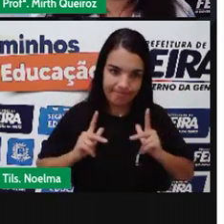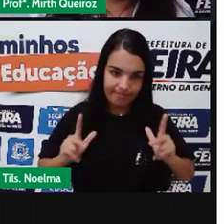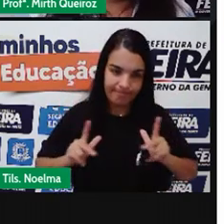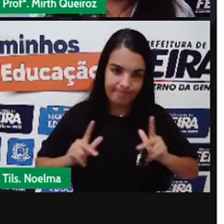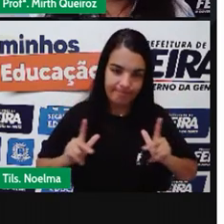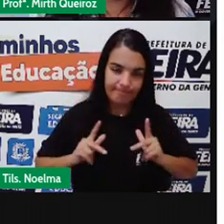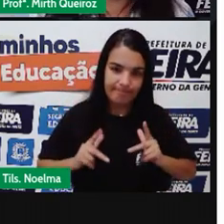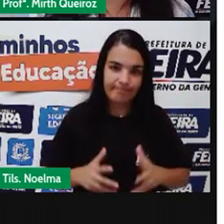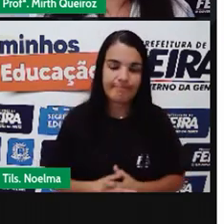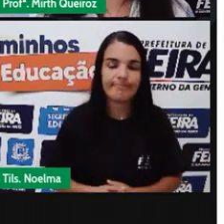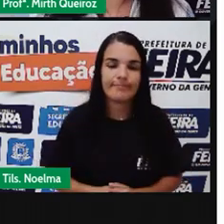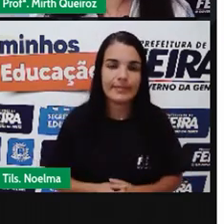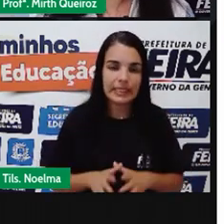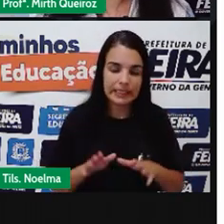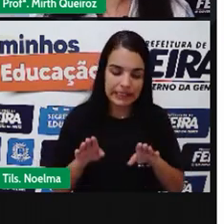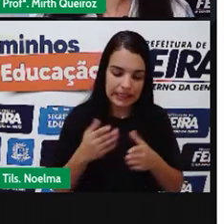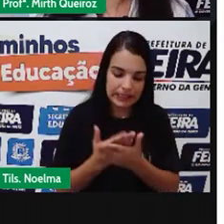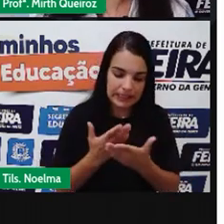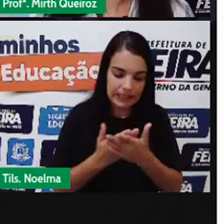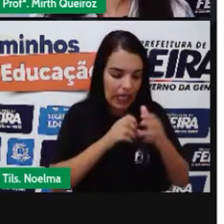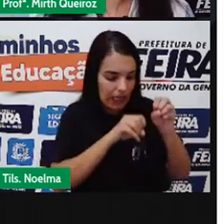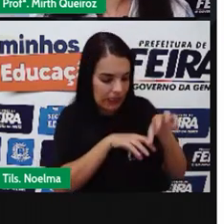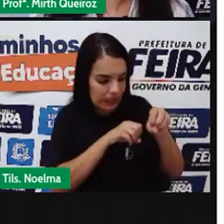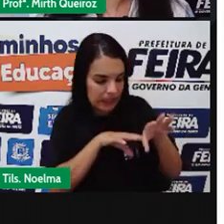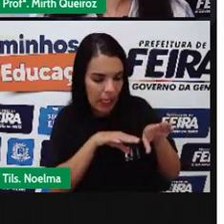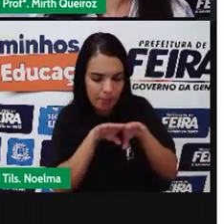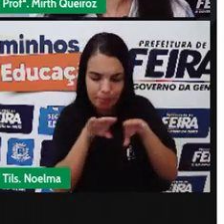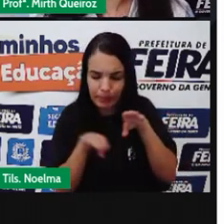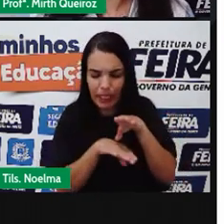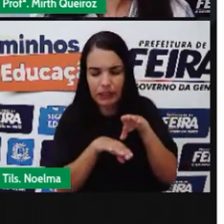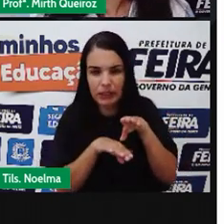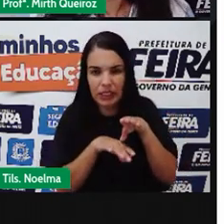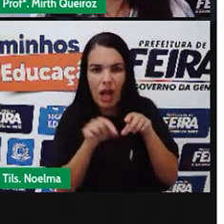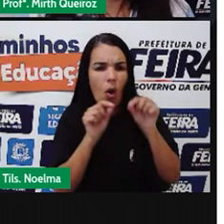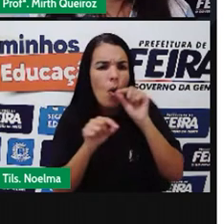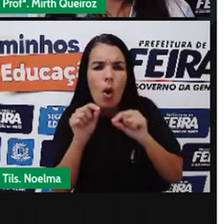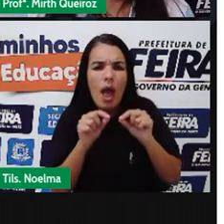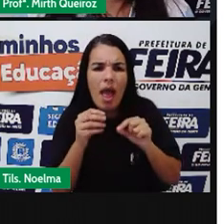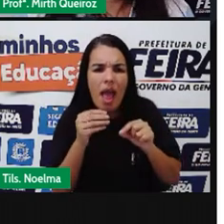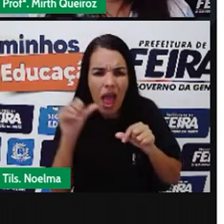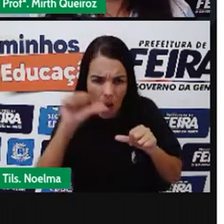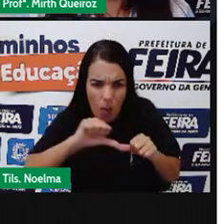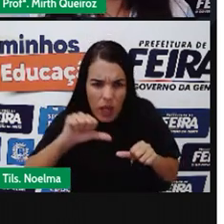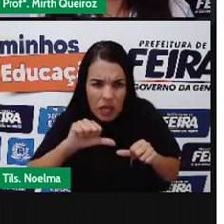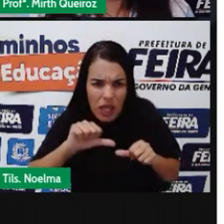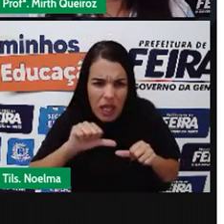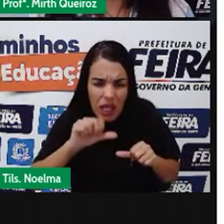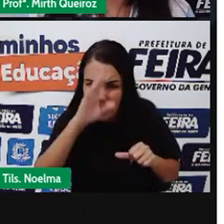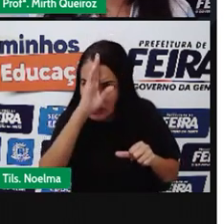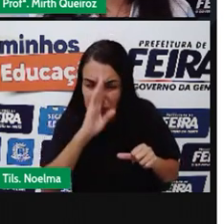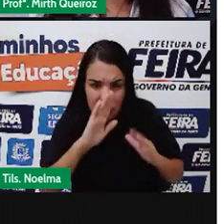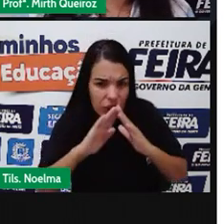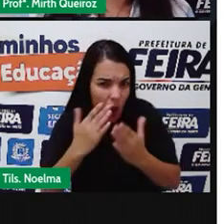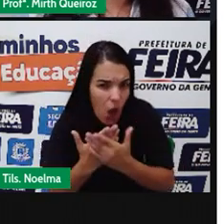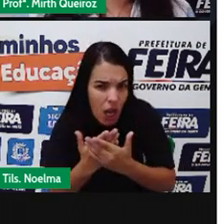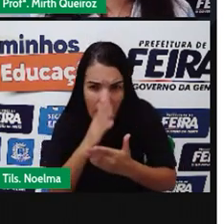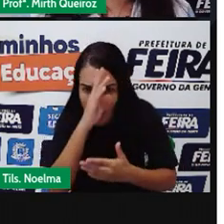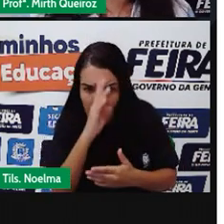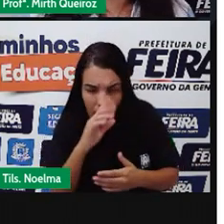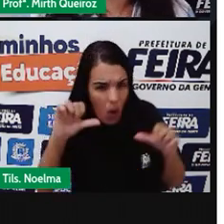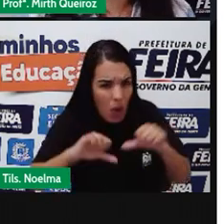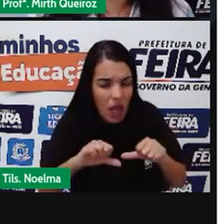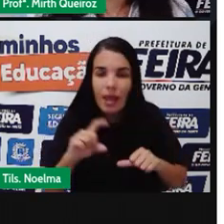O acesso As escolas Pública É ruim É ruim Não Não